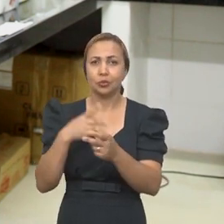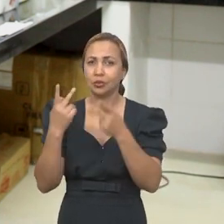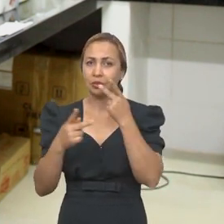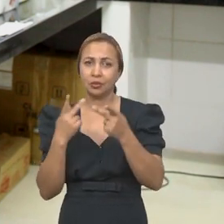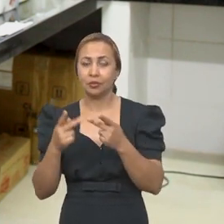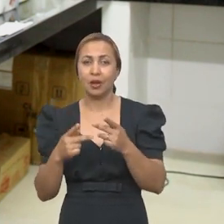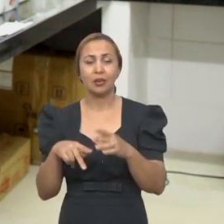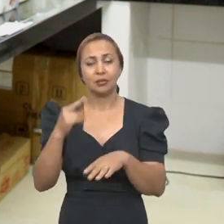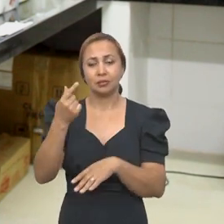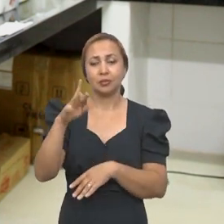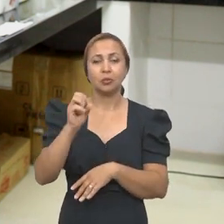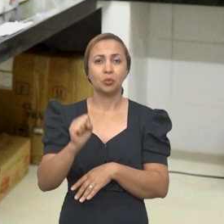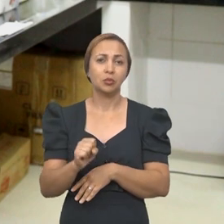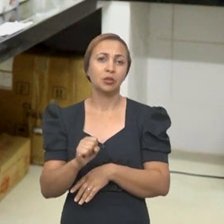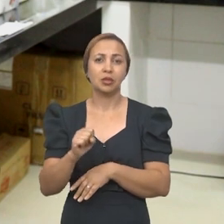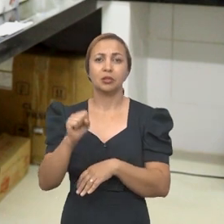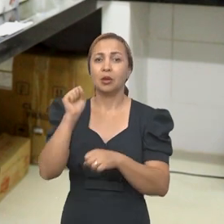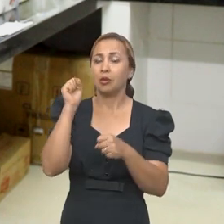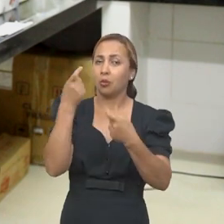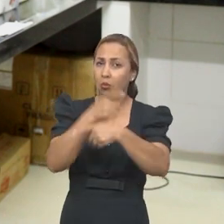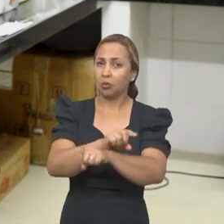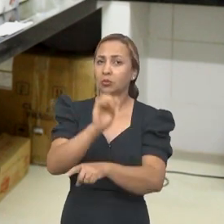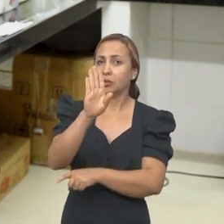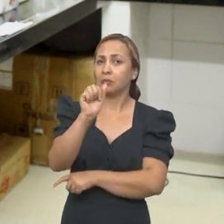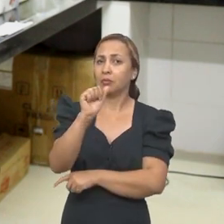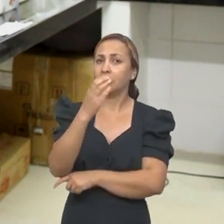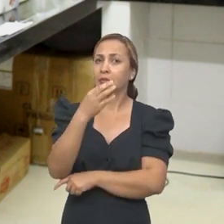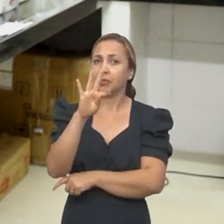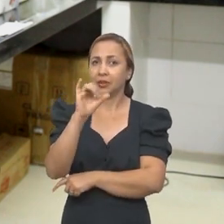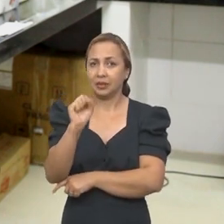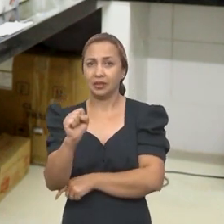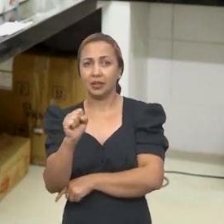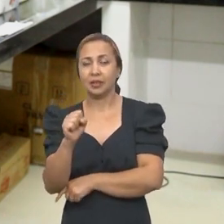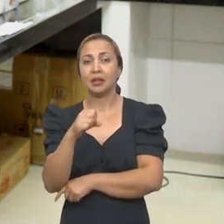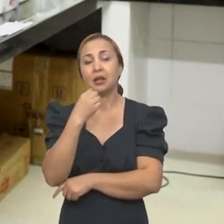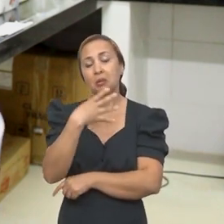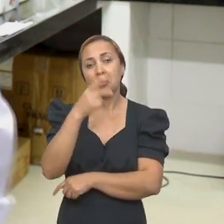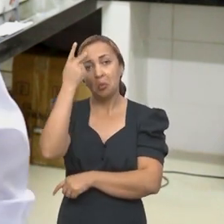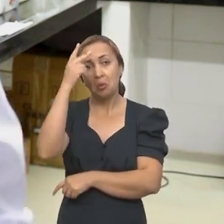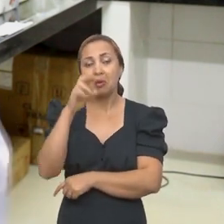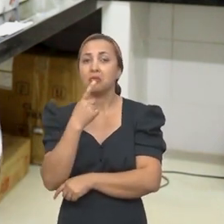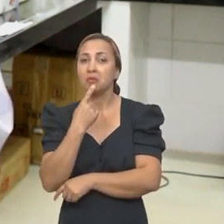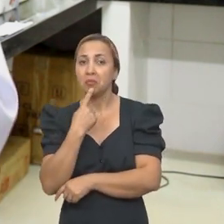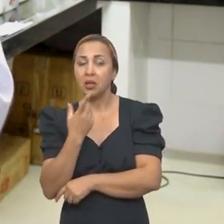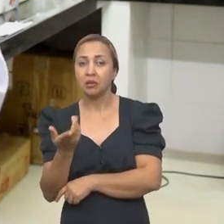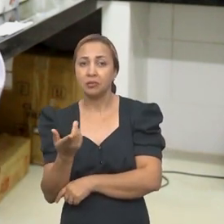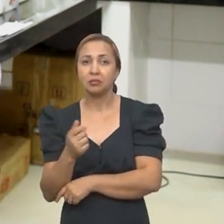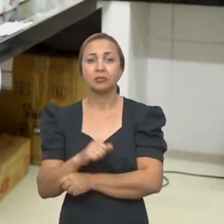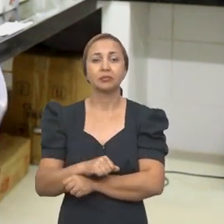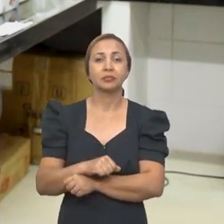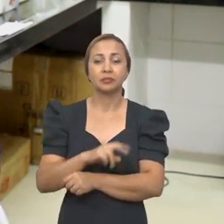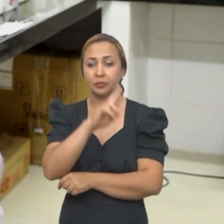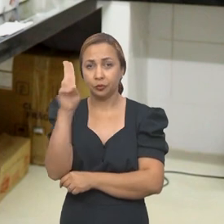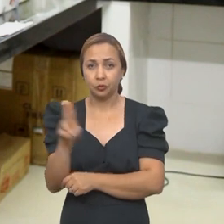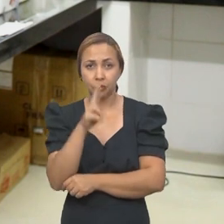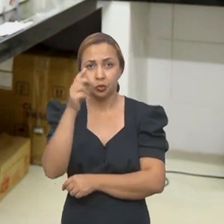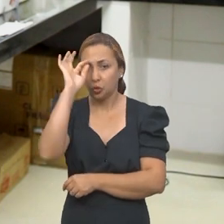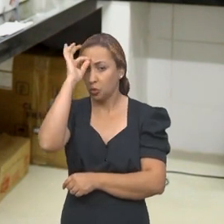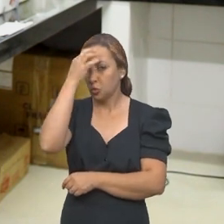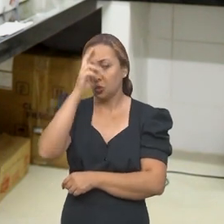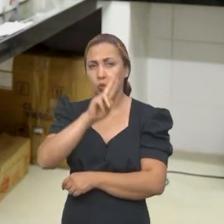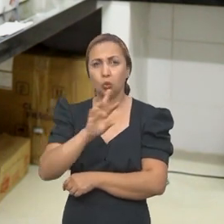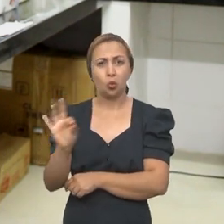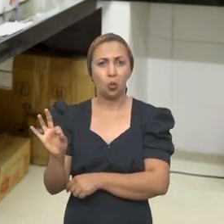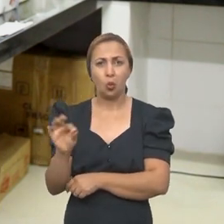estudos que afirmam a propriedade bactericida e bacteriostática da própolis vermelha proveniente do litoral de Alagoas. Contudo,